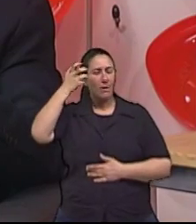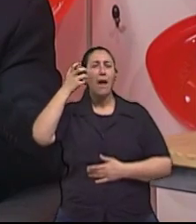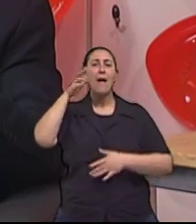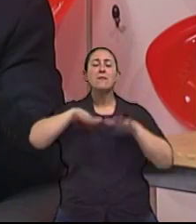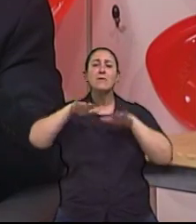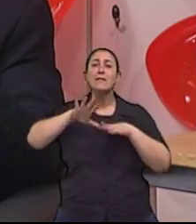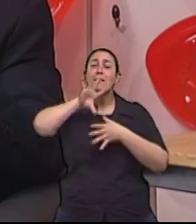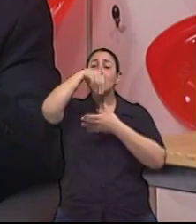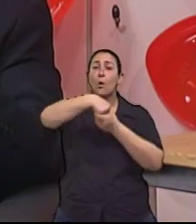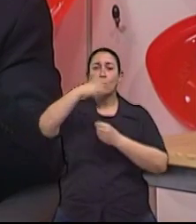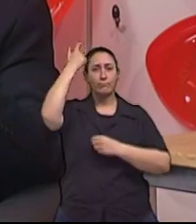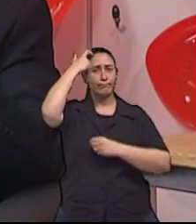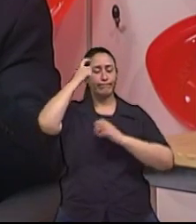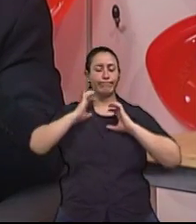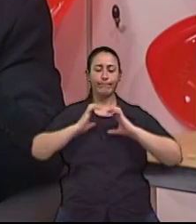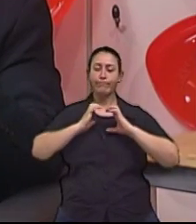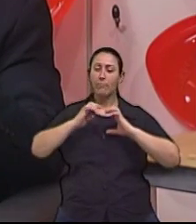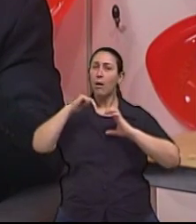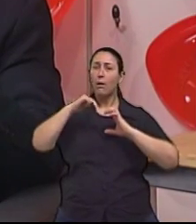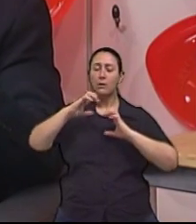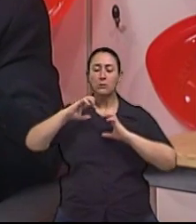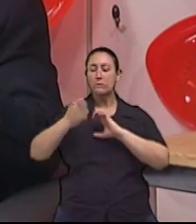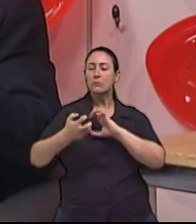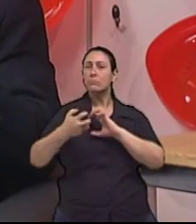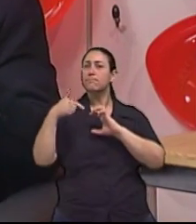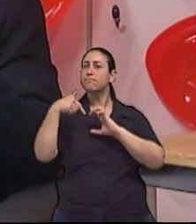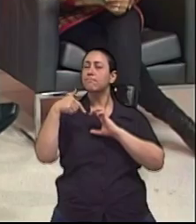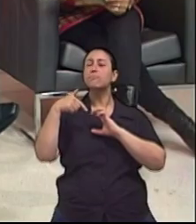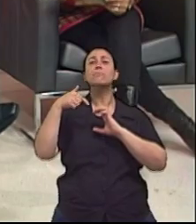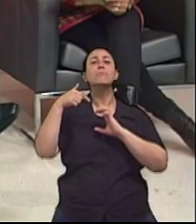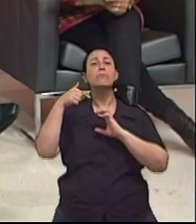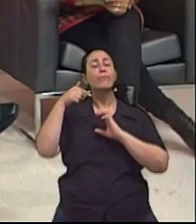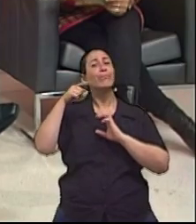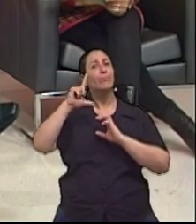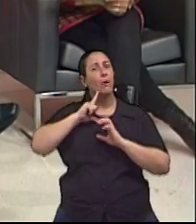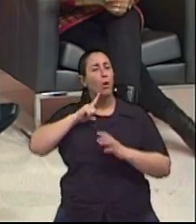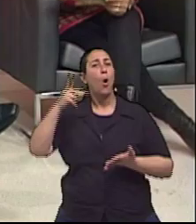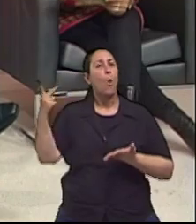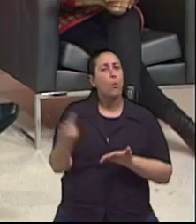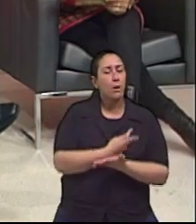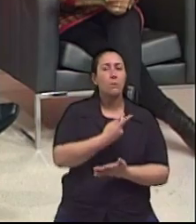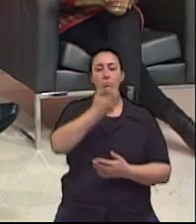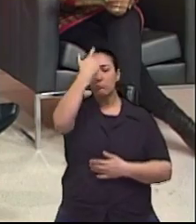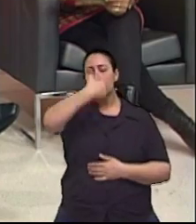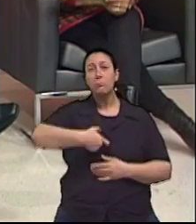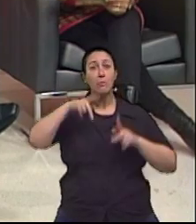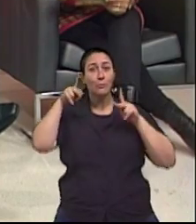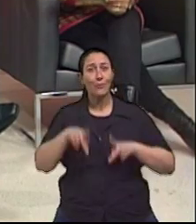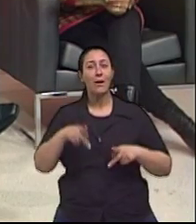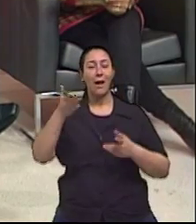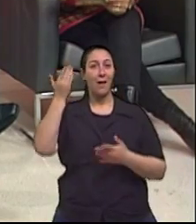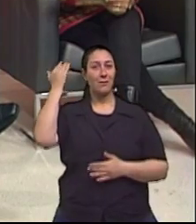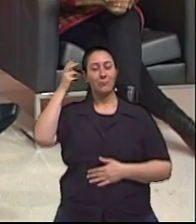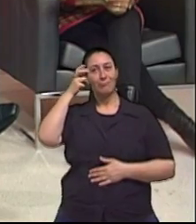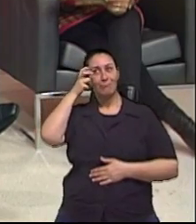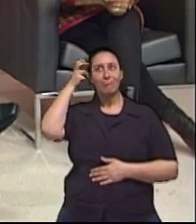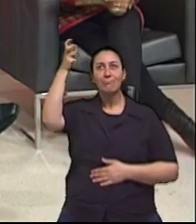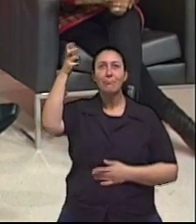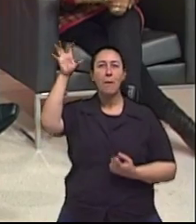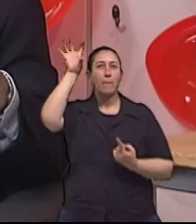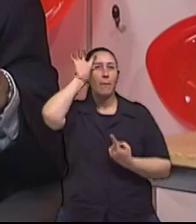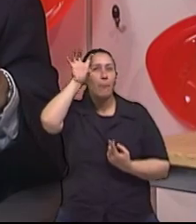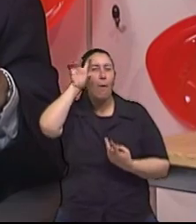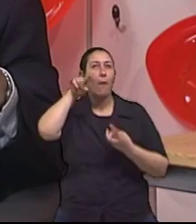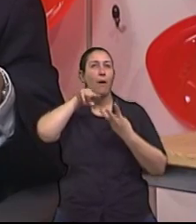que vai levar, portanto, alterações das funções cognitivas, como memória,